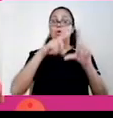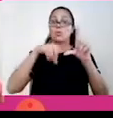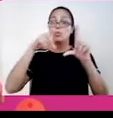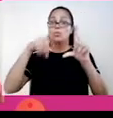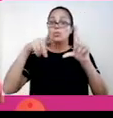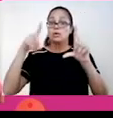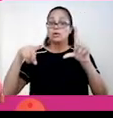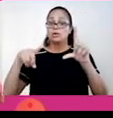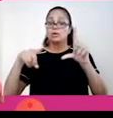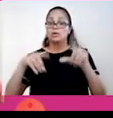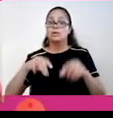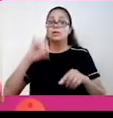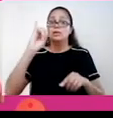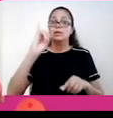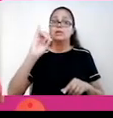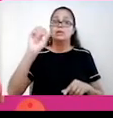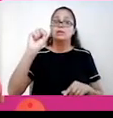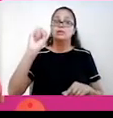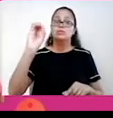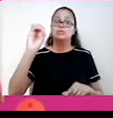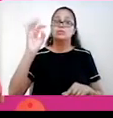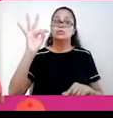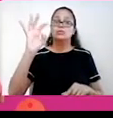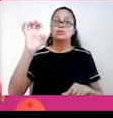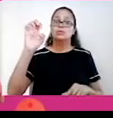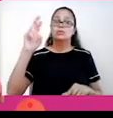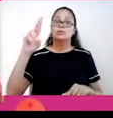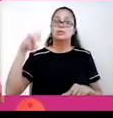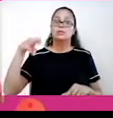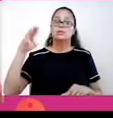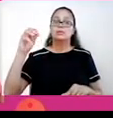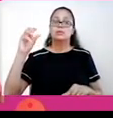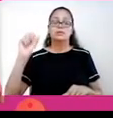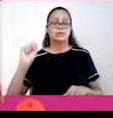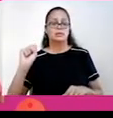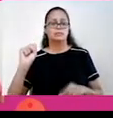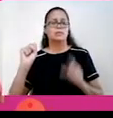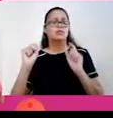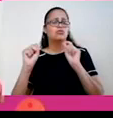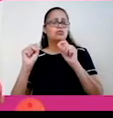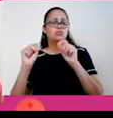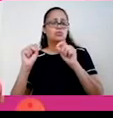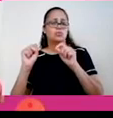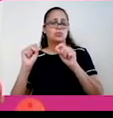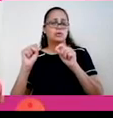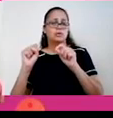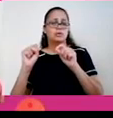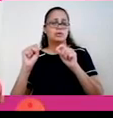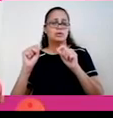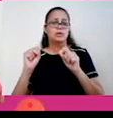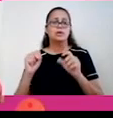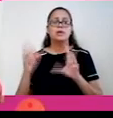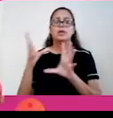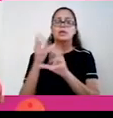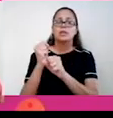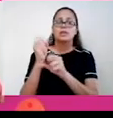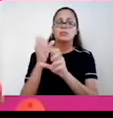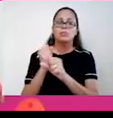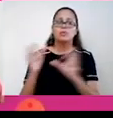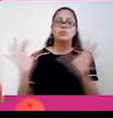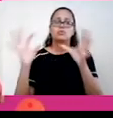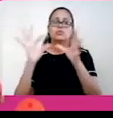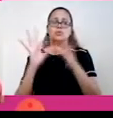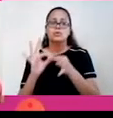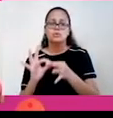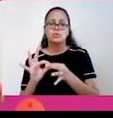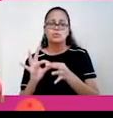das isotermas. O que são as isotermas? Elas são linhas que unem os pontos com as mesmas médias térmicas mensais e permitem delimitar